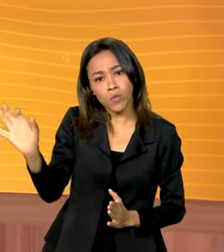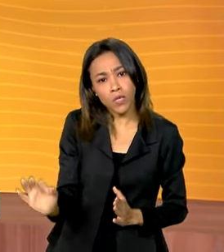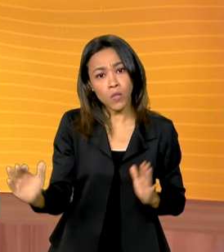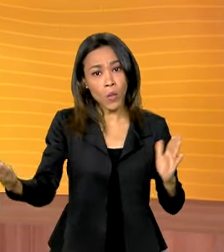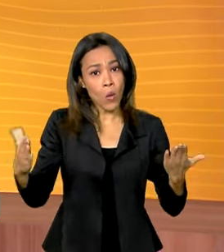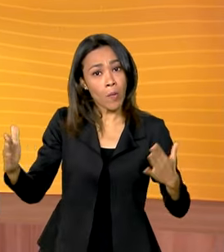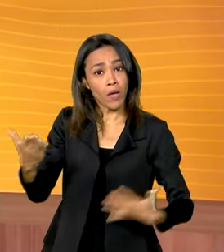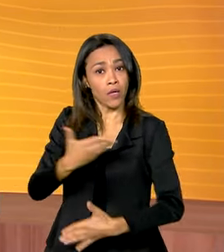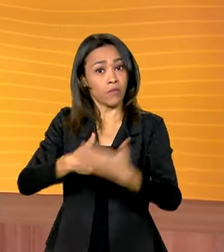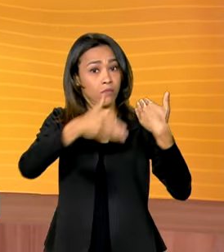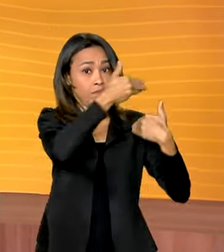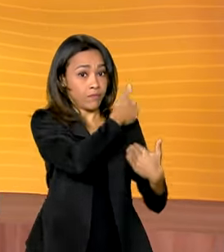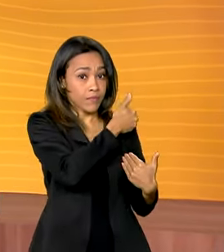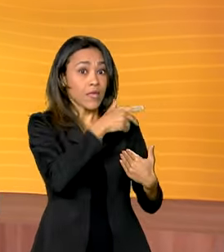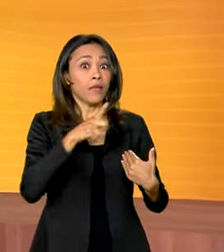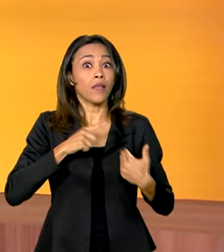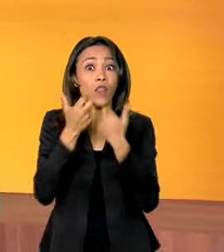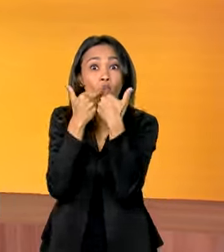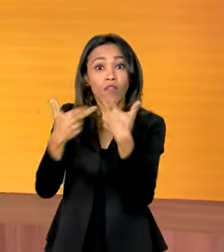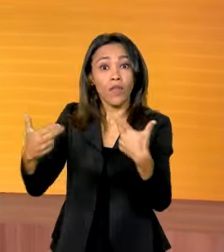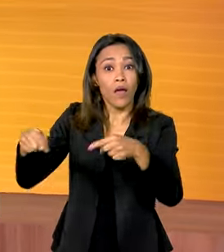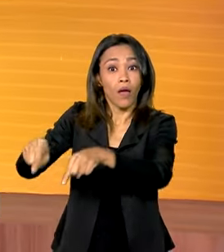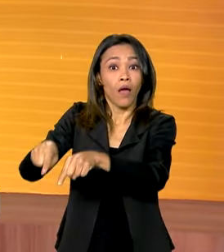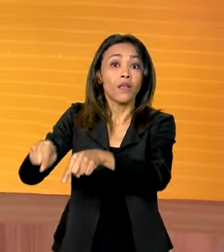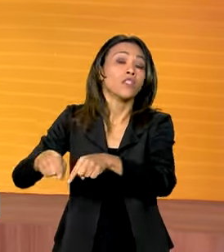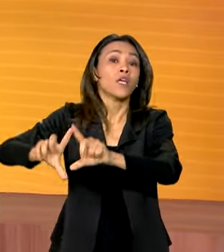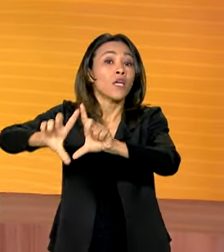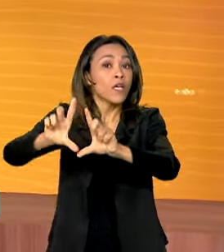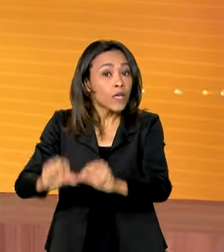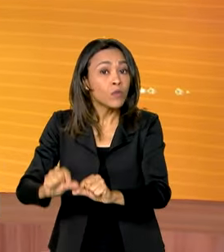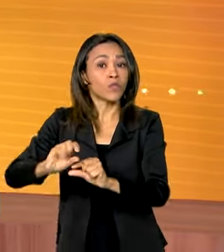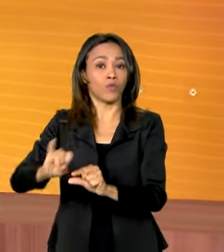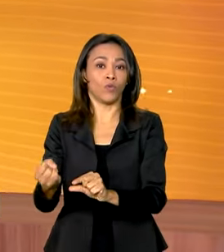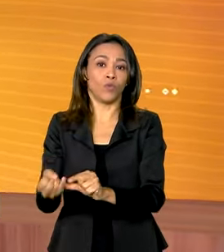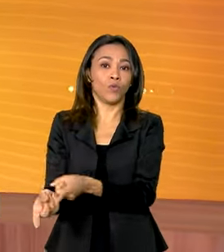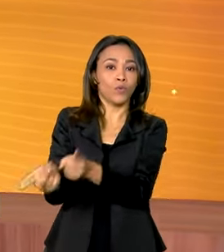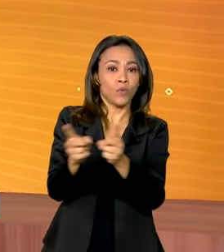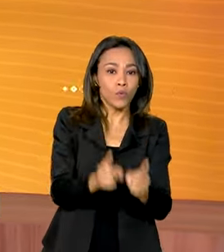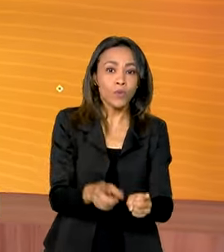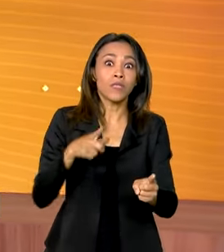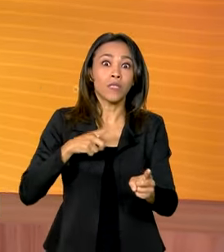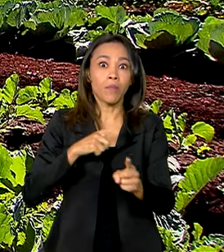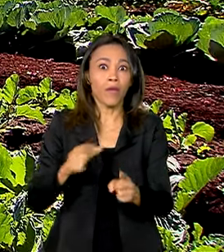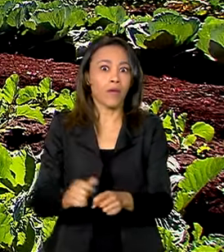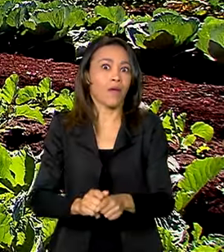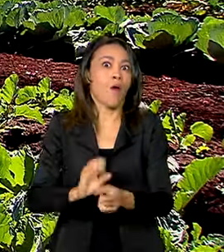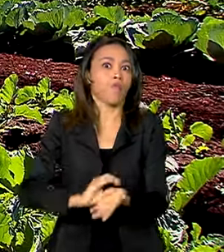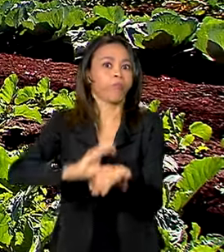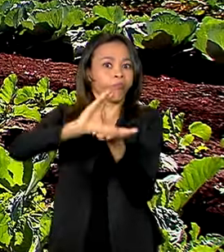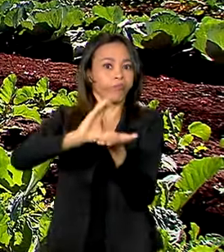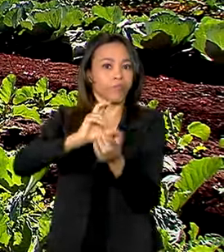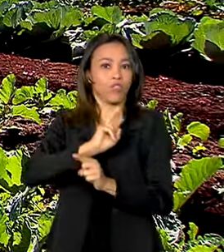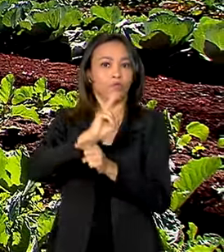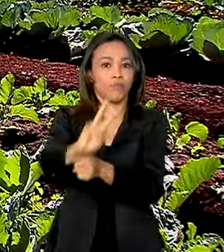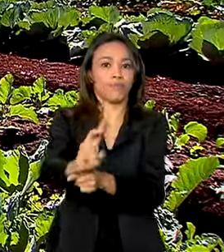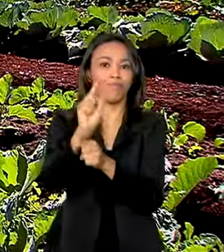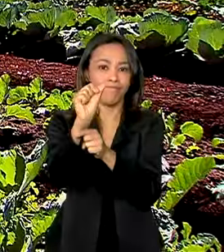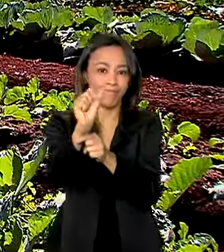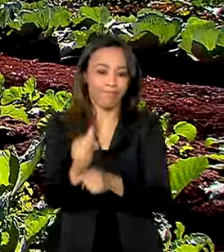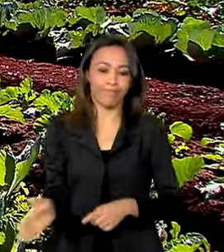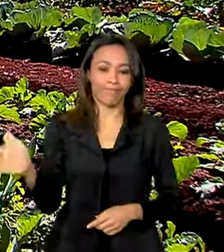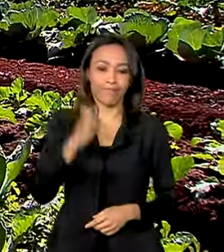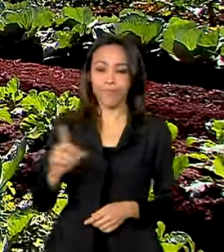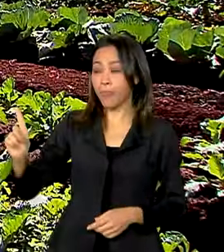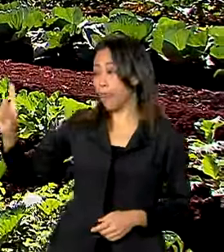anterior e traz diversas novidades, como a redução de juros e a ampliação do microcrédito. Mais